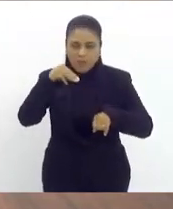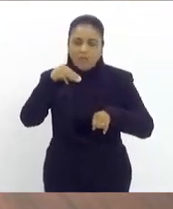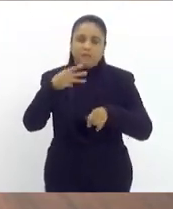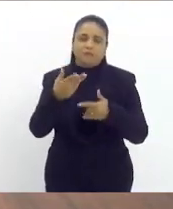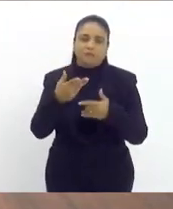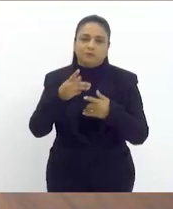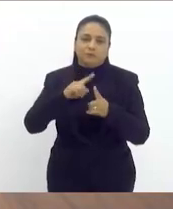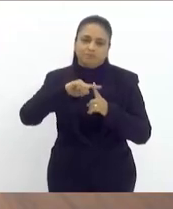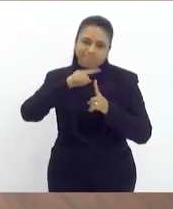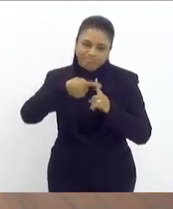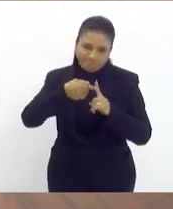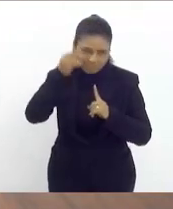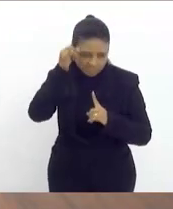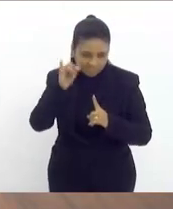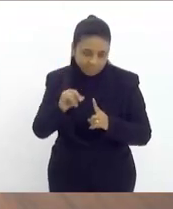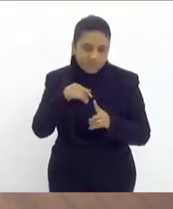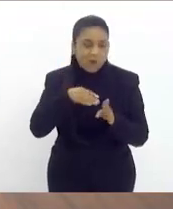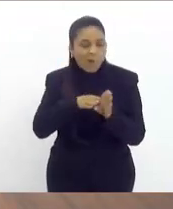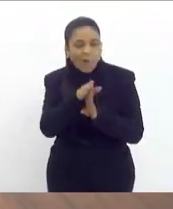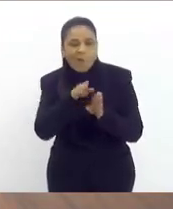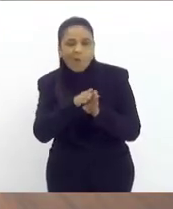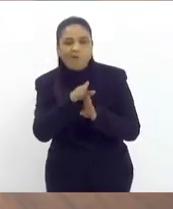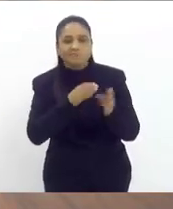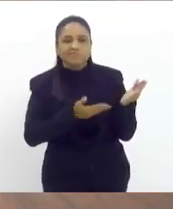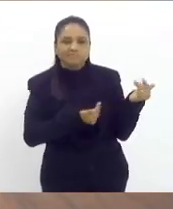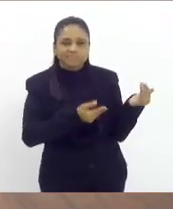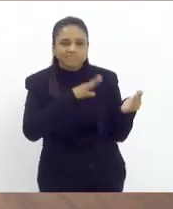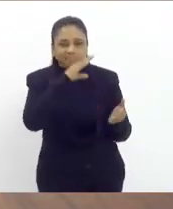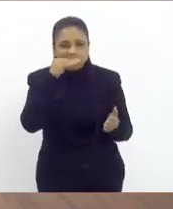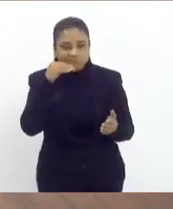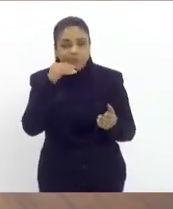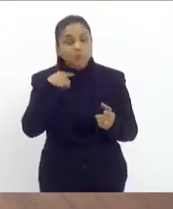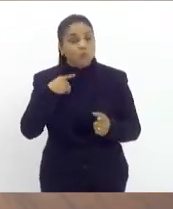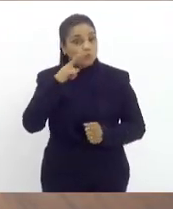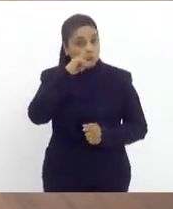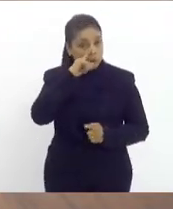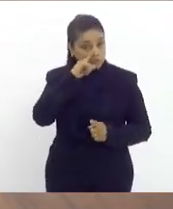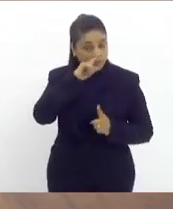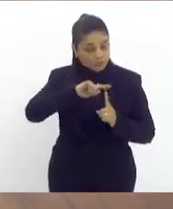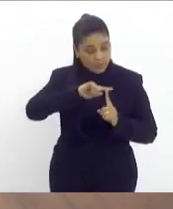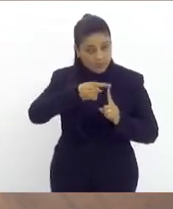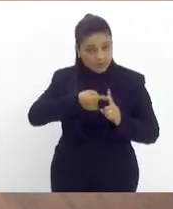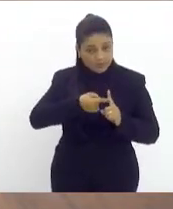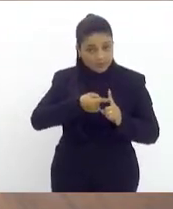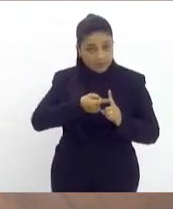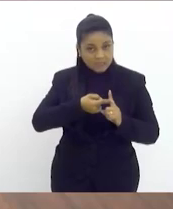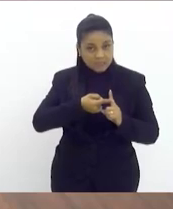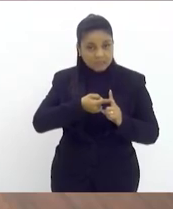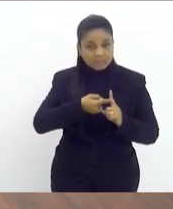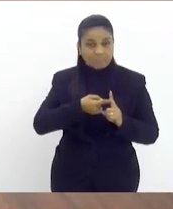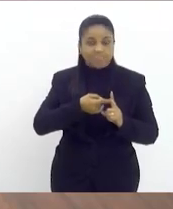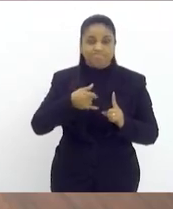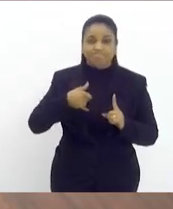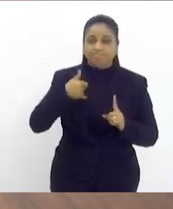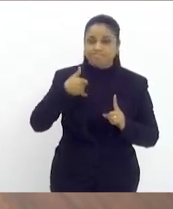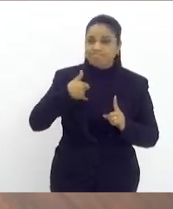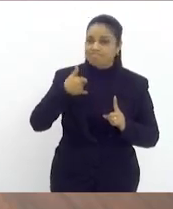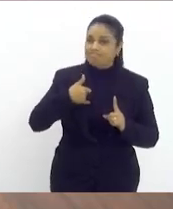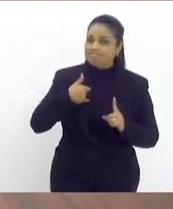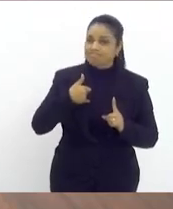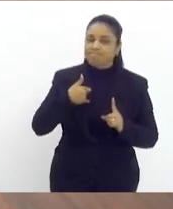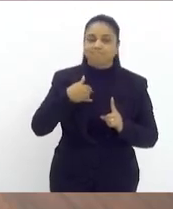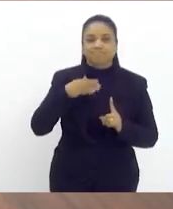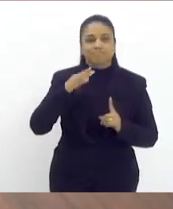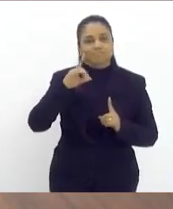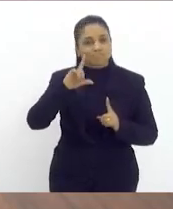orientar para as nossas adolescentes, sobre os riscos da gravidez precoce. É algo que a gente precisa falar, é algo que